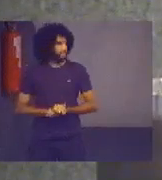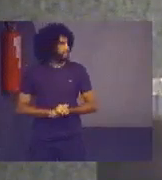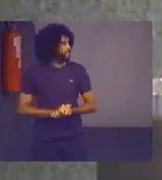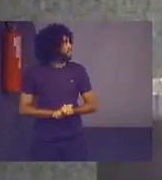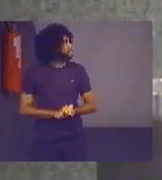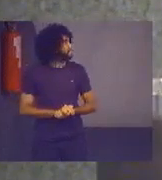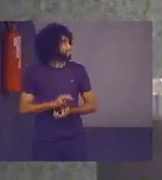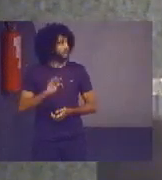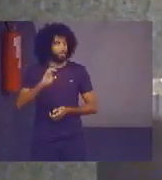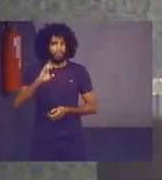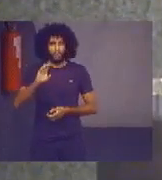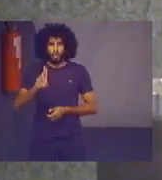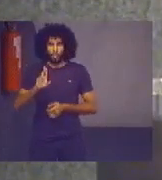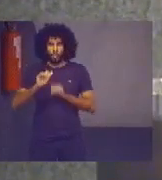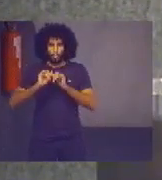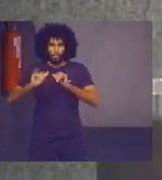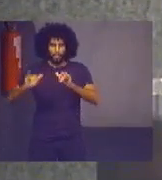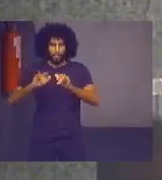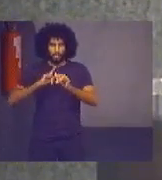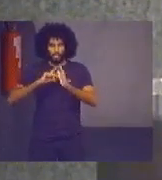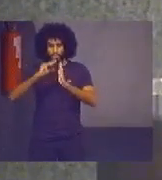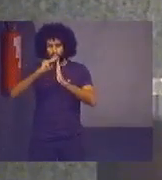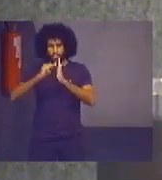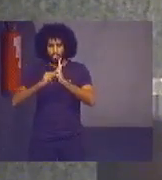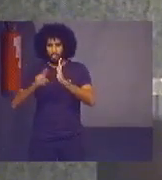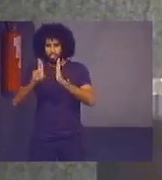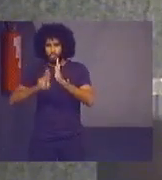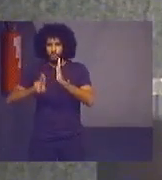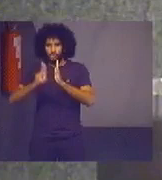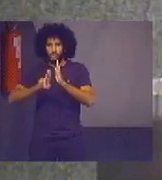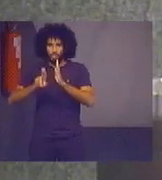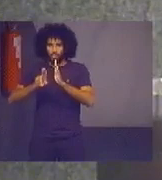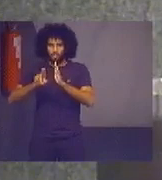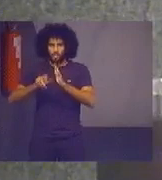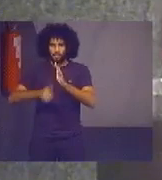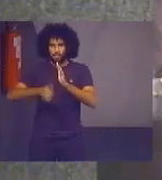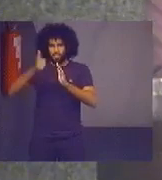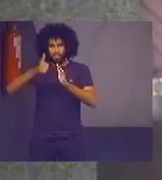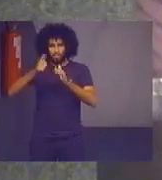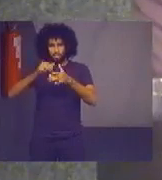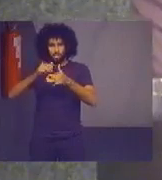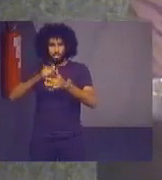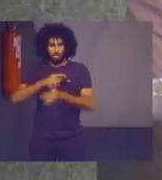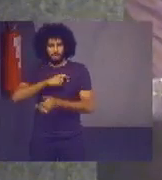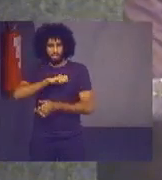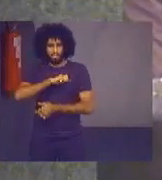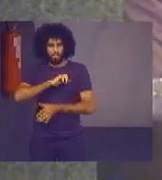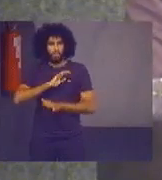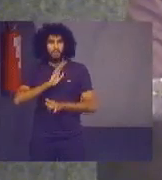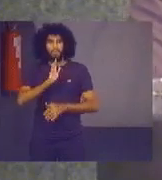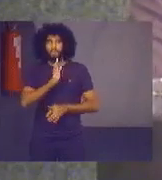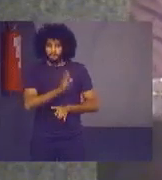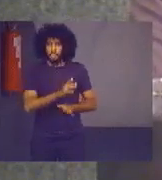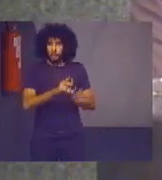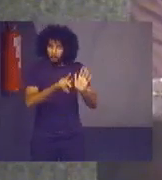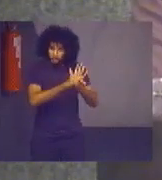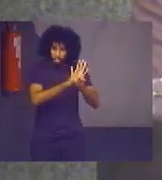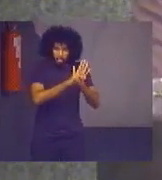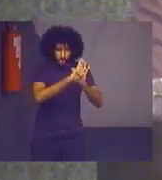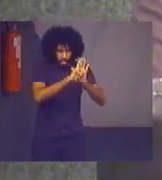divulgar algum referencial sobre a metodologia que utilizou na auditoria piloto? O próprio relatório de auditoria traz